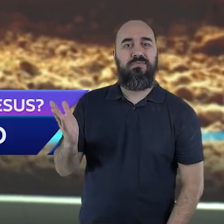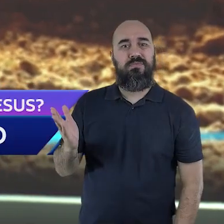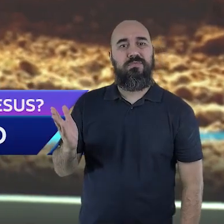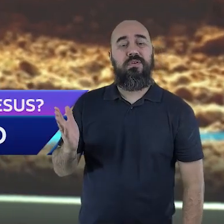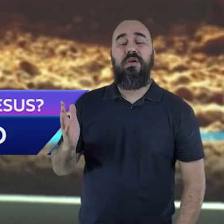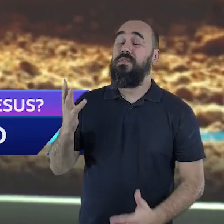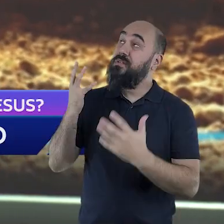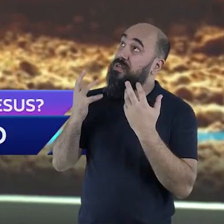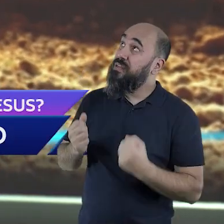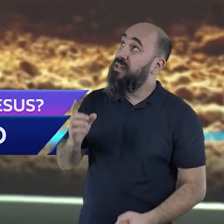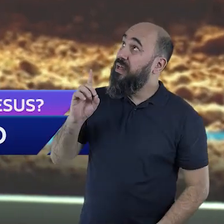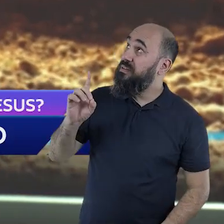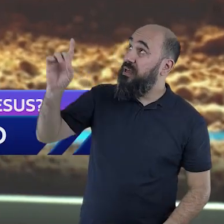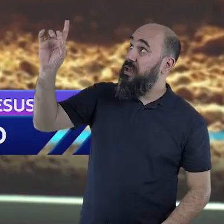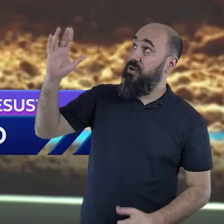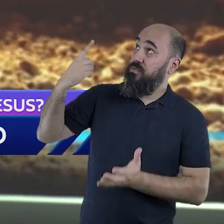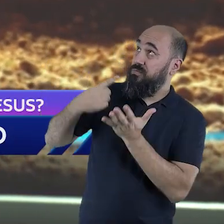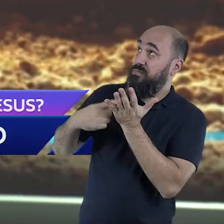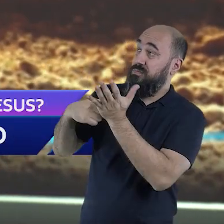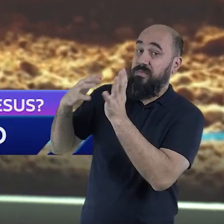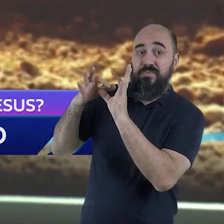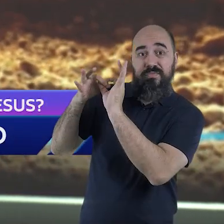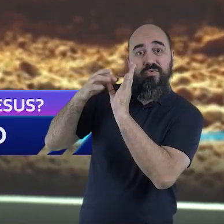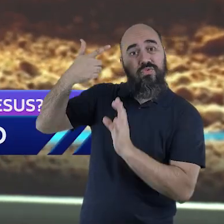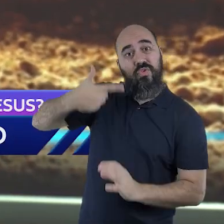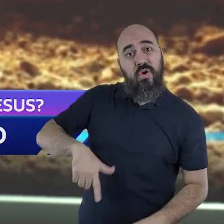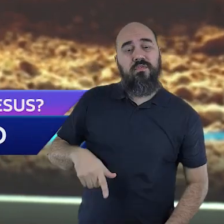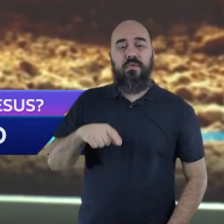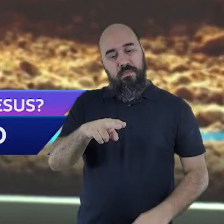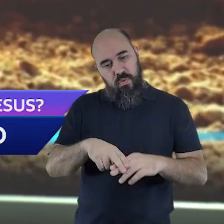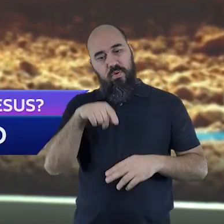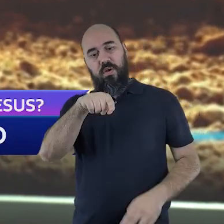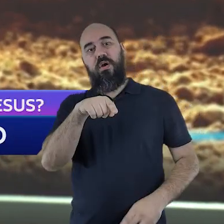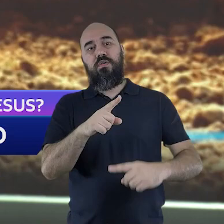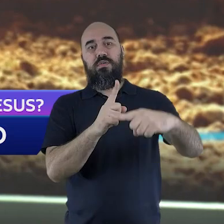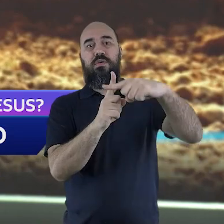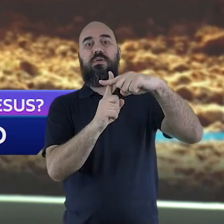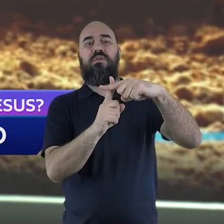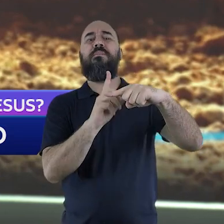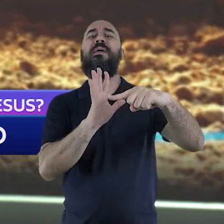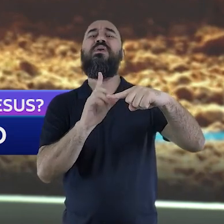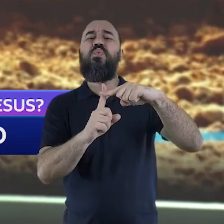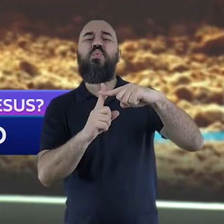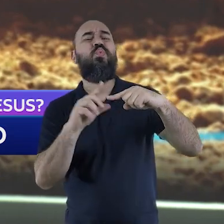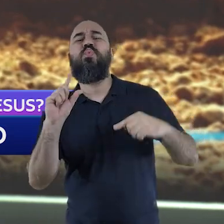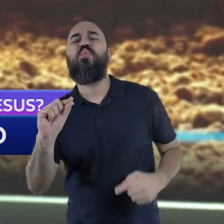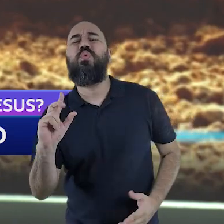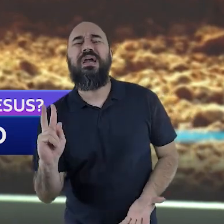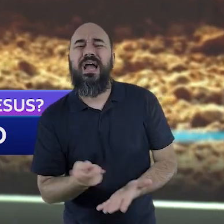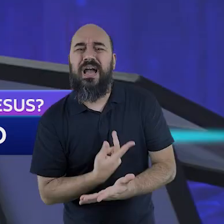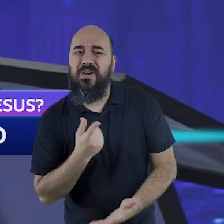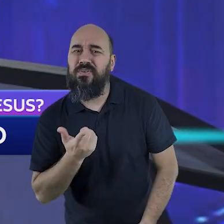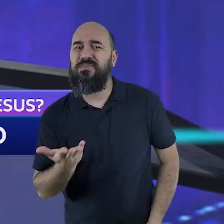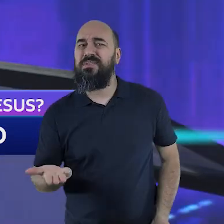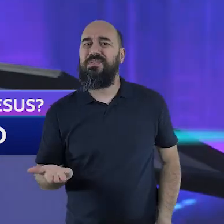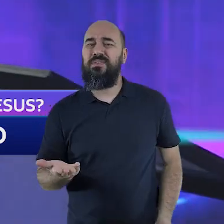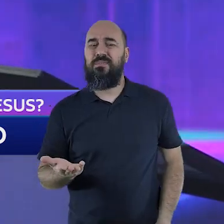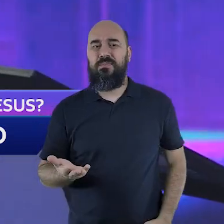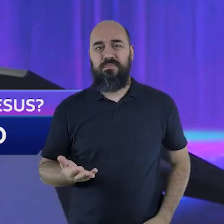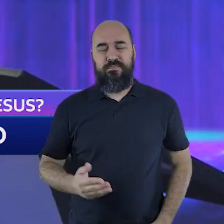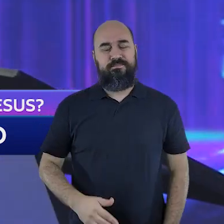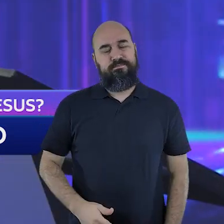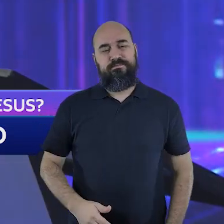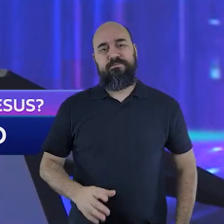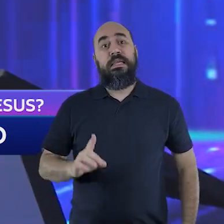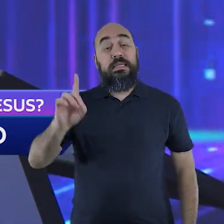morreu em meu lugar? O que isso significa? o que aconteceu de fato na cruz? Deus é